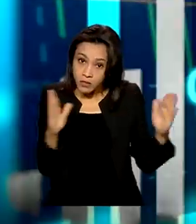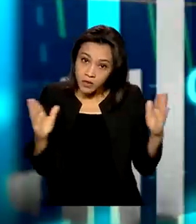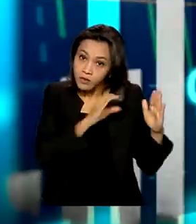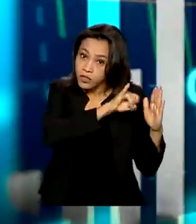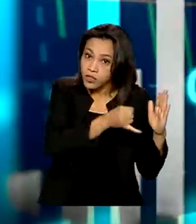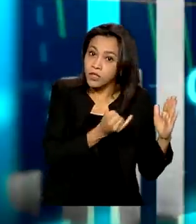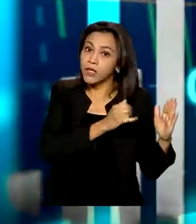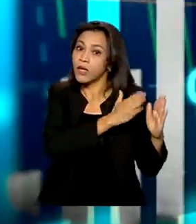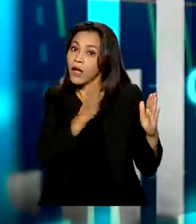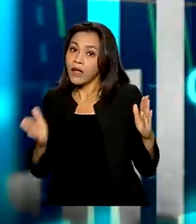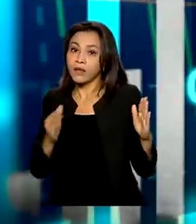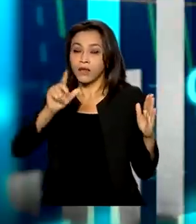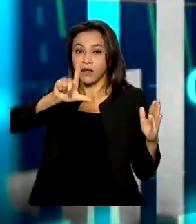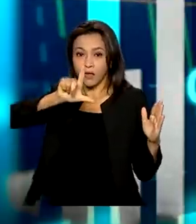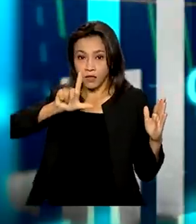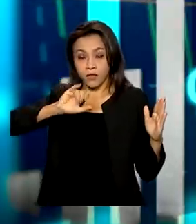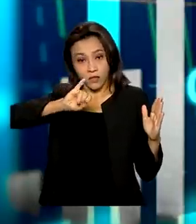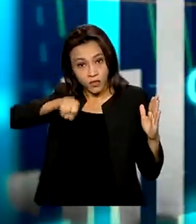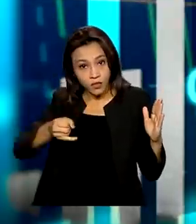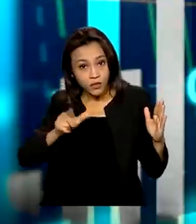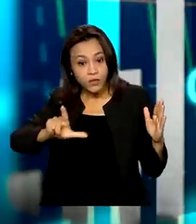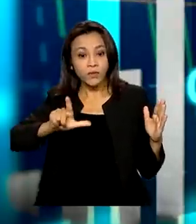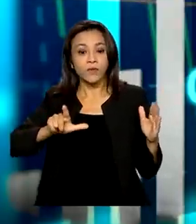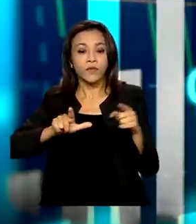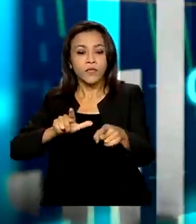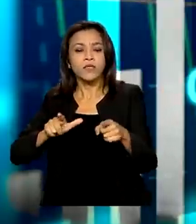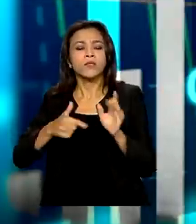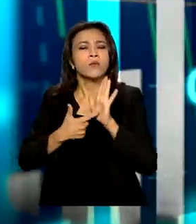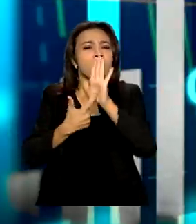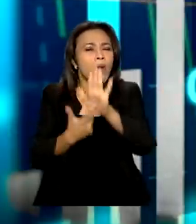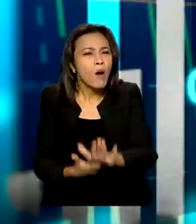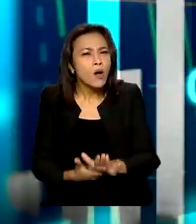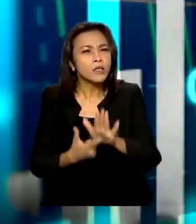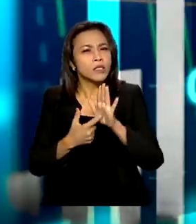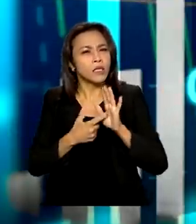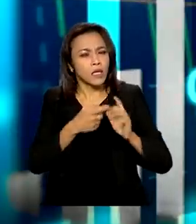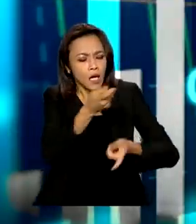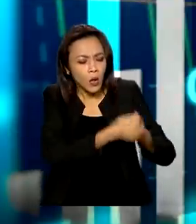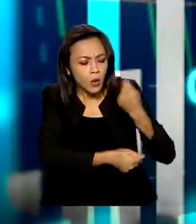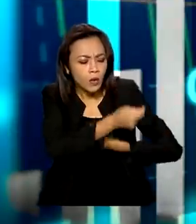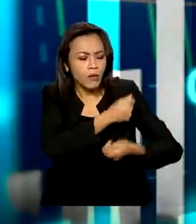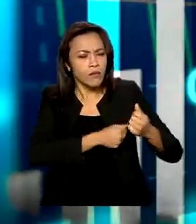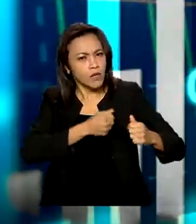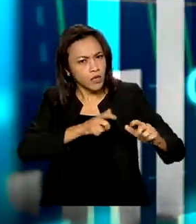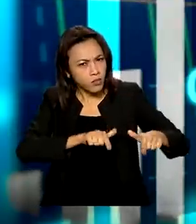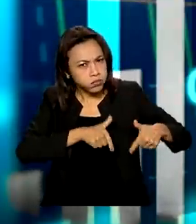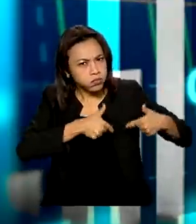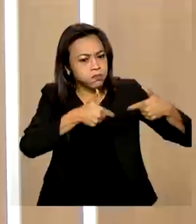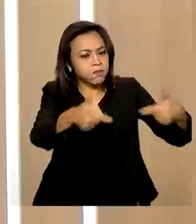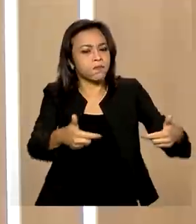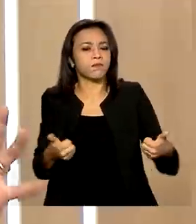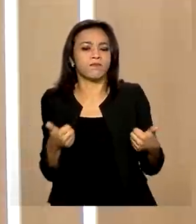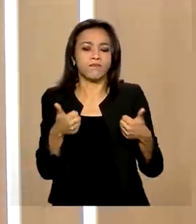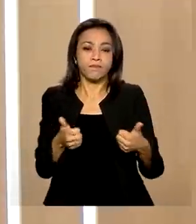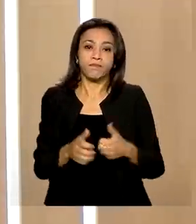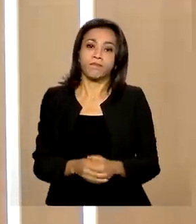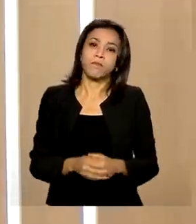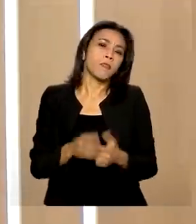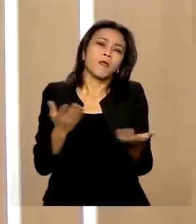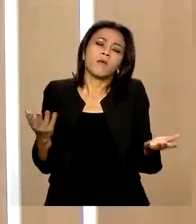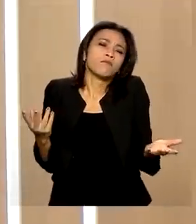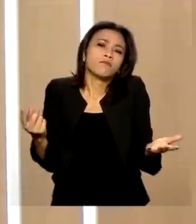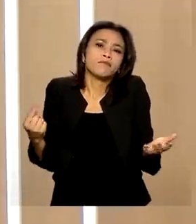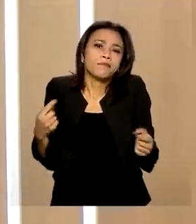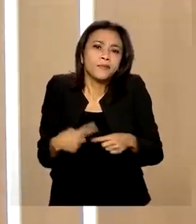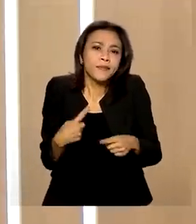e também demonstra o vigor da nossa economia. E esse resultado também é um recorde para a série histórica. Quais as razões então